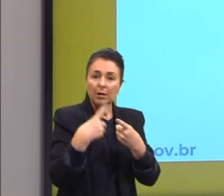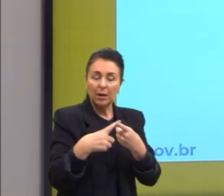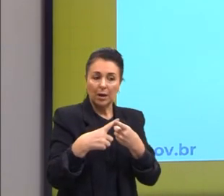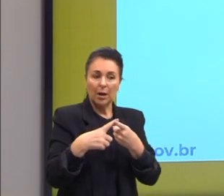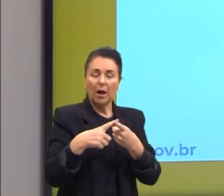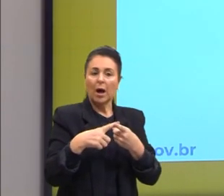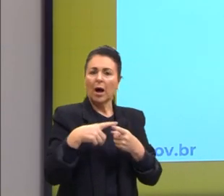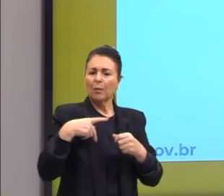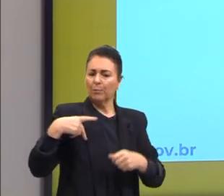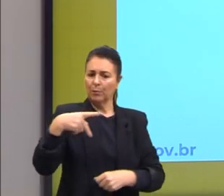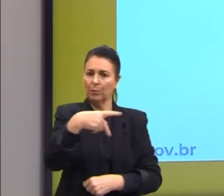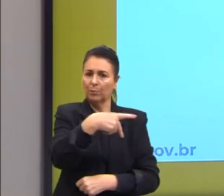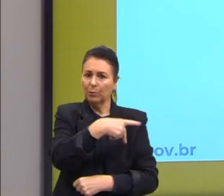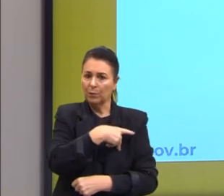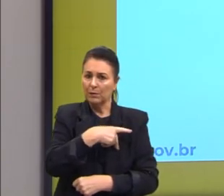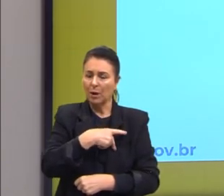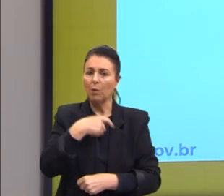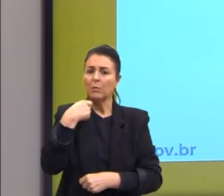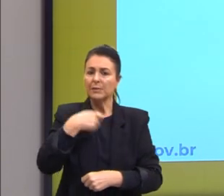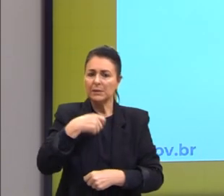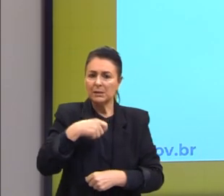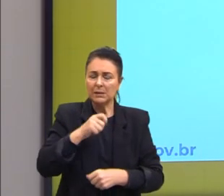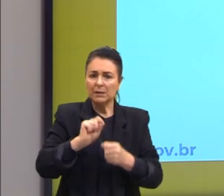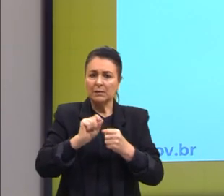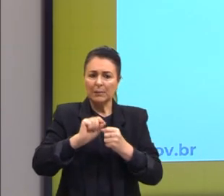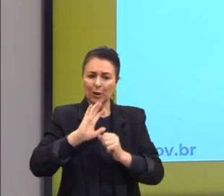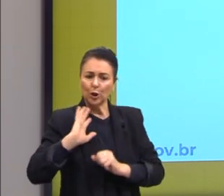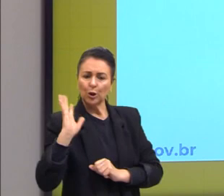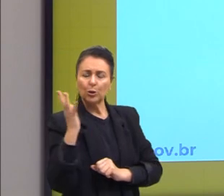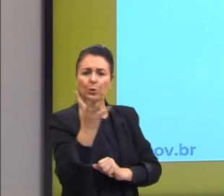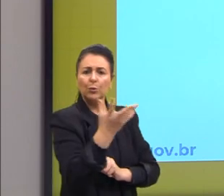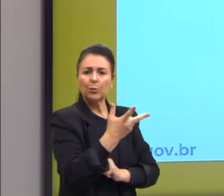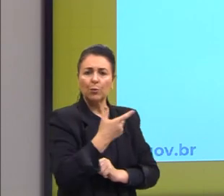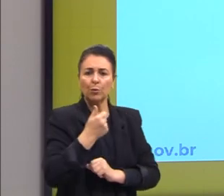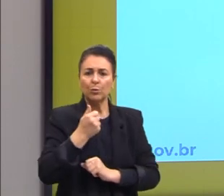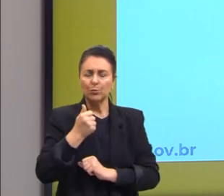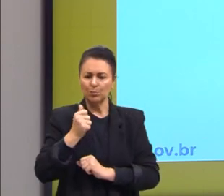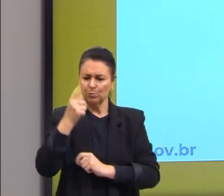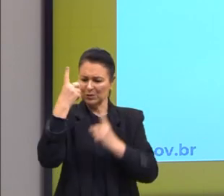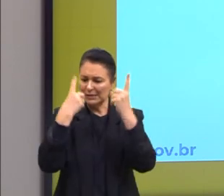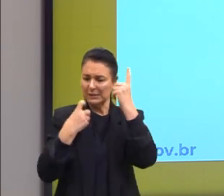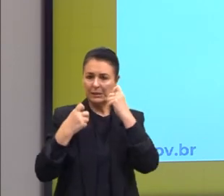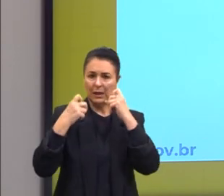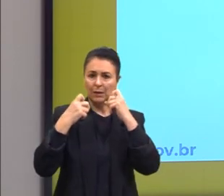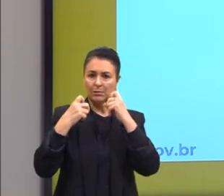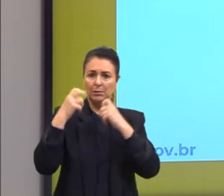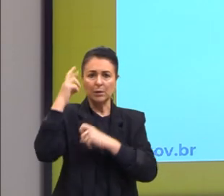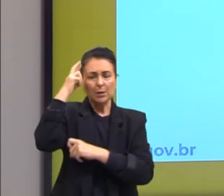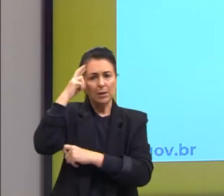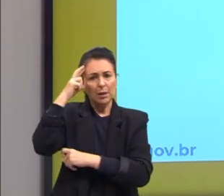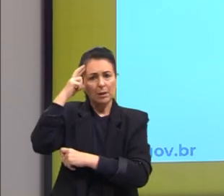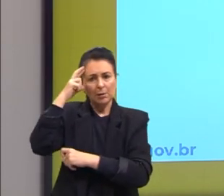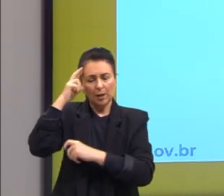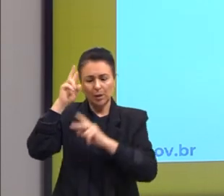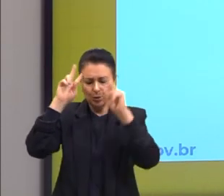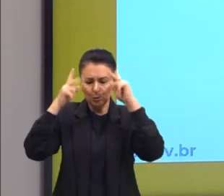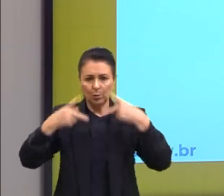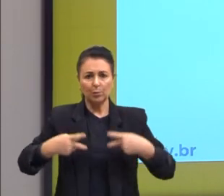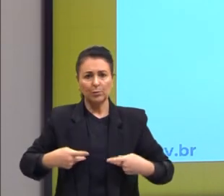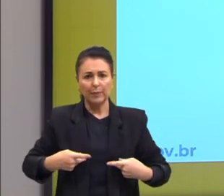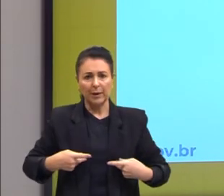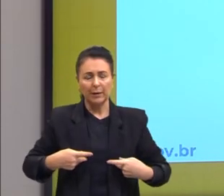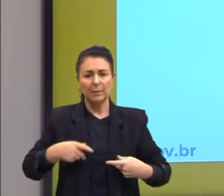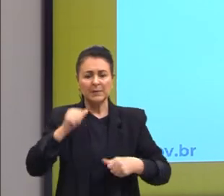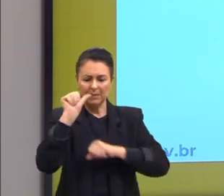de lei universal para todos os seres racionais. Olha essa outra aqui. Age como se a máxima da tua ação devesse ser